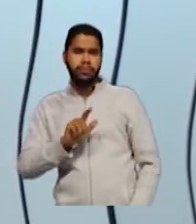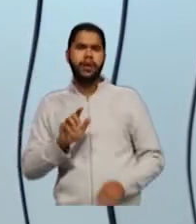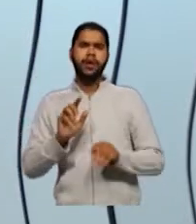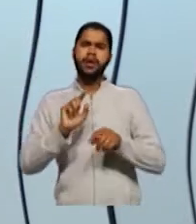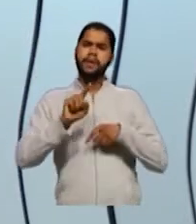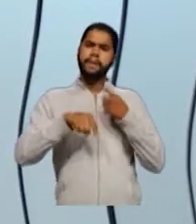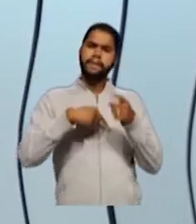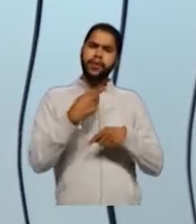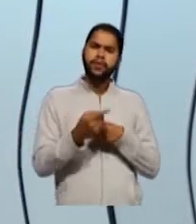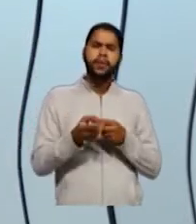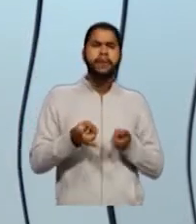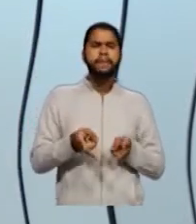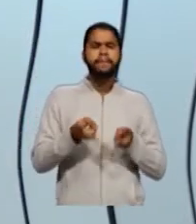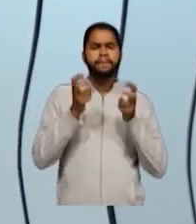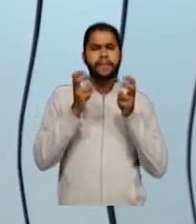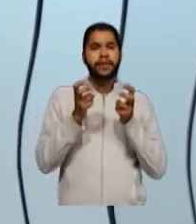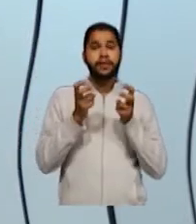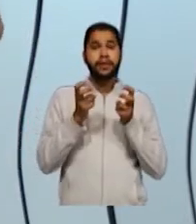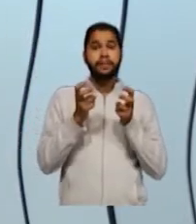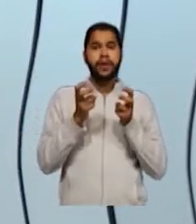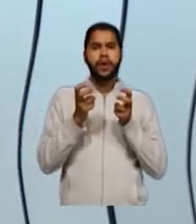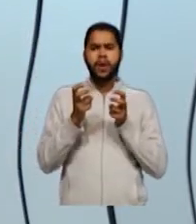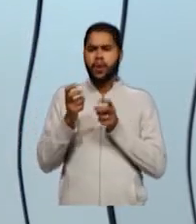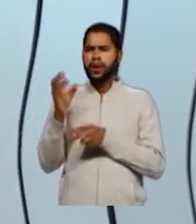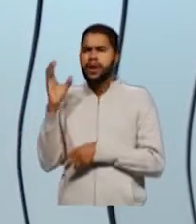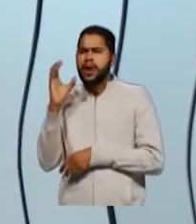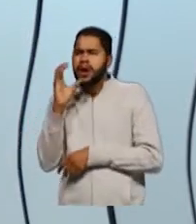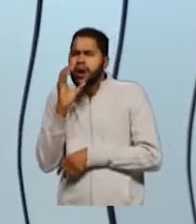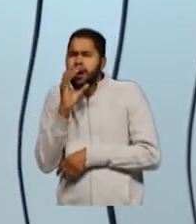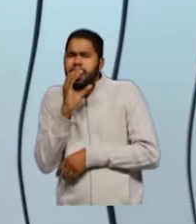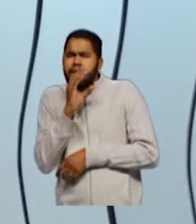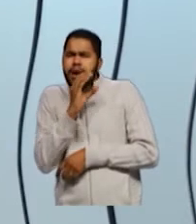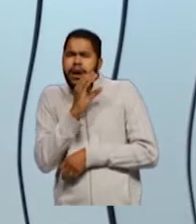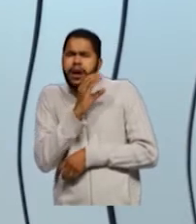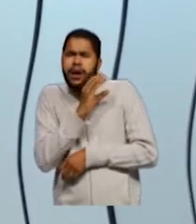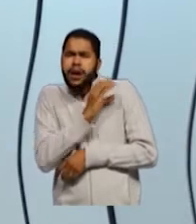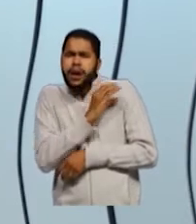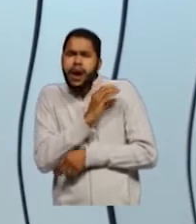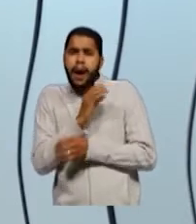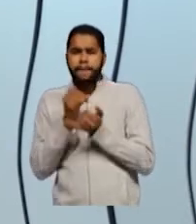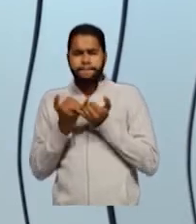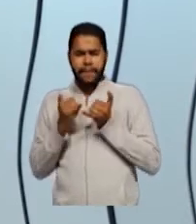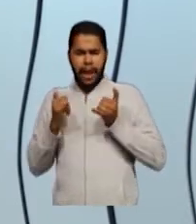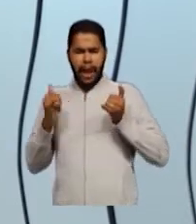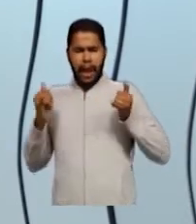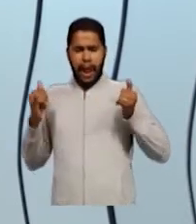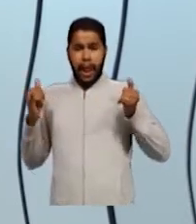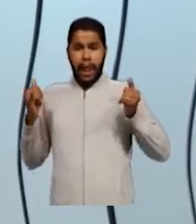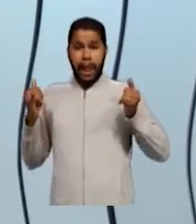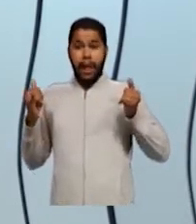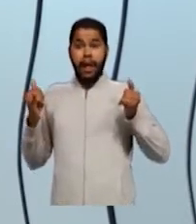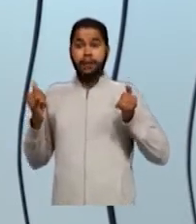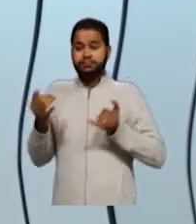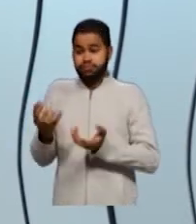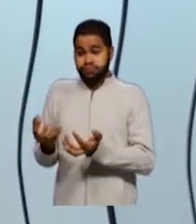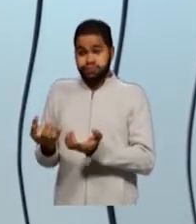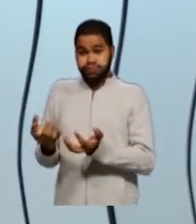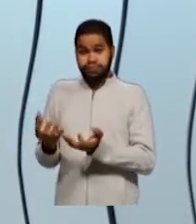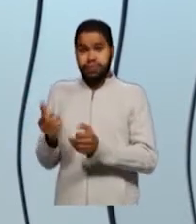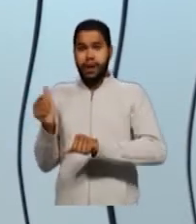Posteriormente, ele percebeu que quando ele aquecia, quando ele aumentava a energia dessa substância, ela se